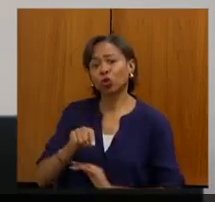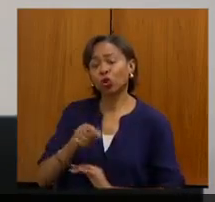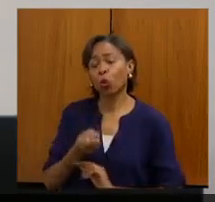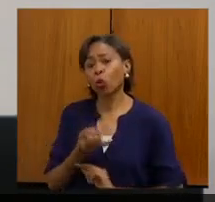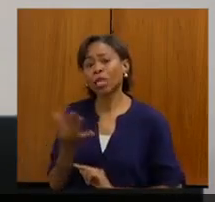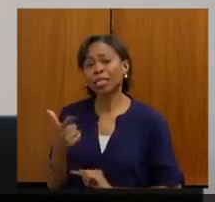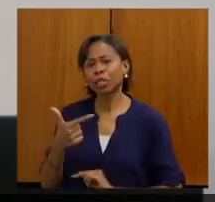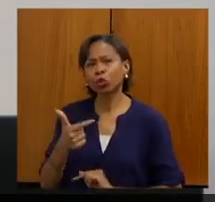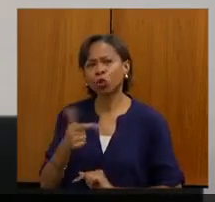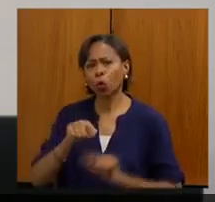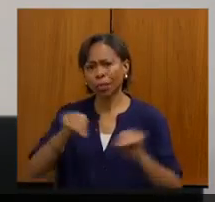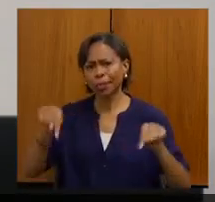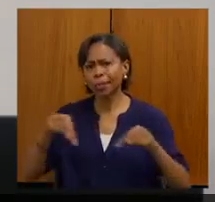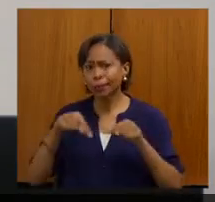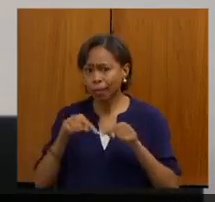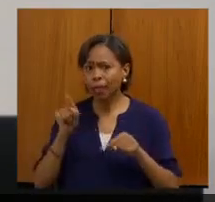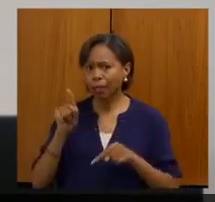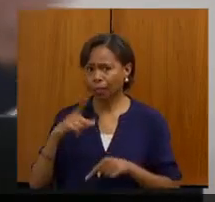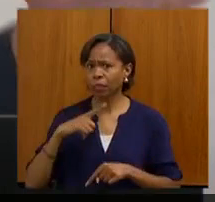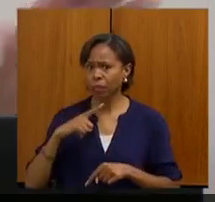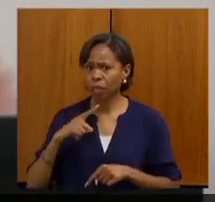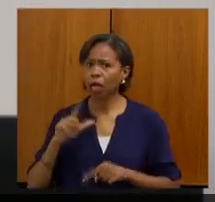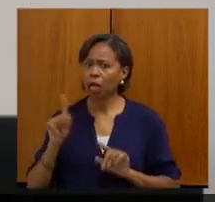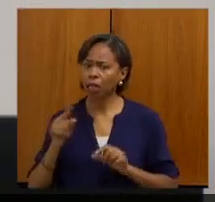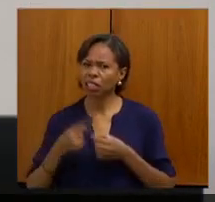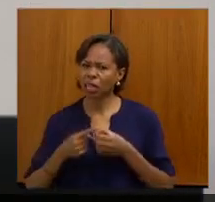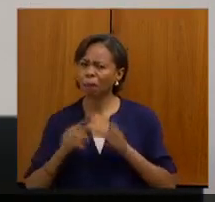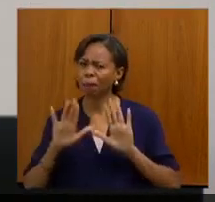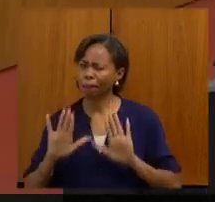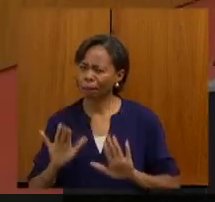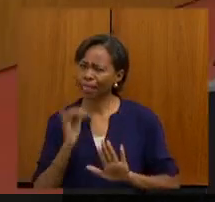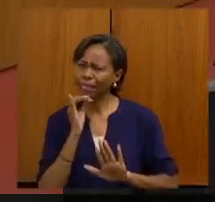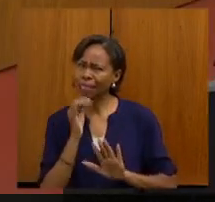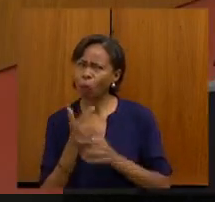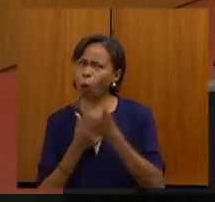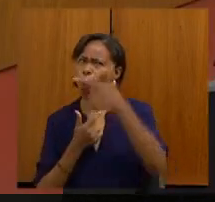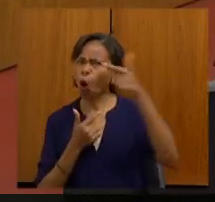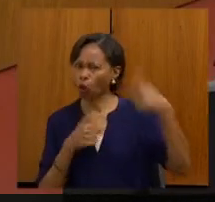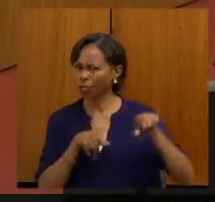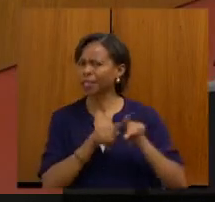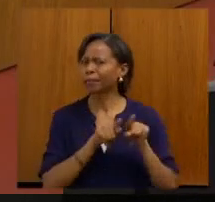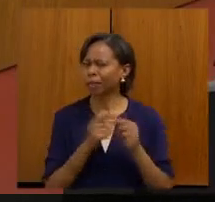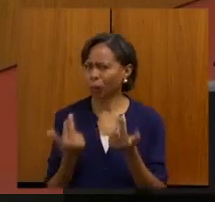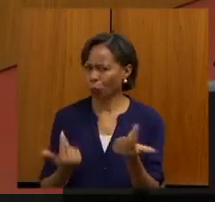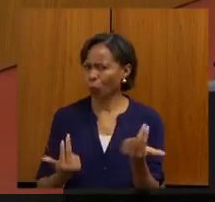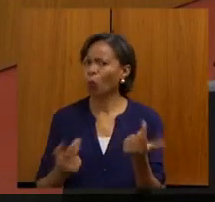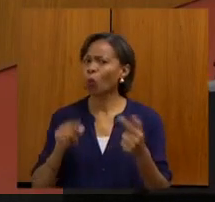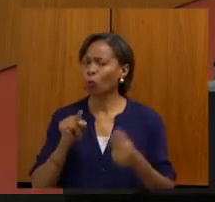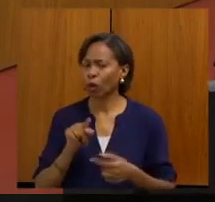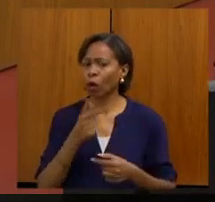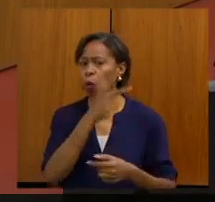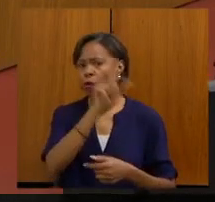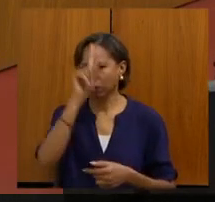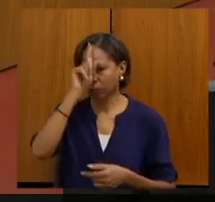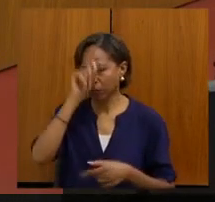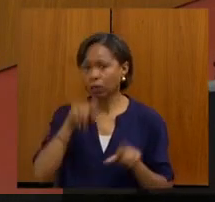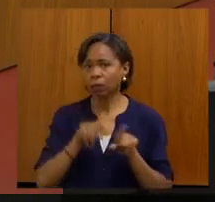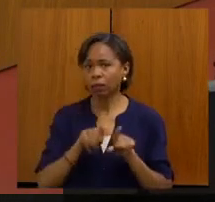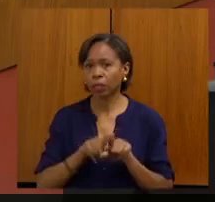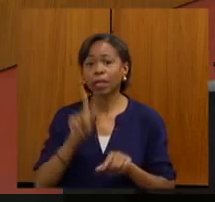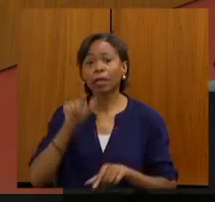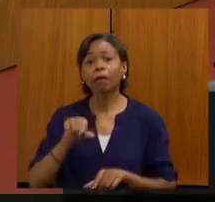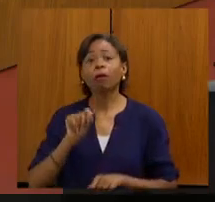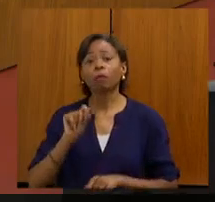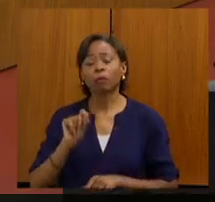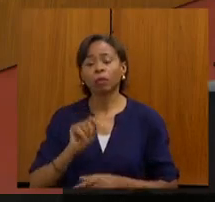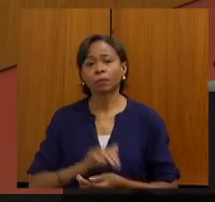salas. Eu vou citar o exemplo nosso, mas eu acredito que seja exemplo em diversas cidades e outros hospitais. É